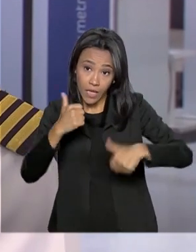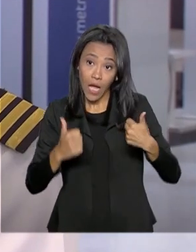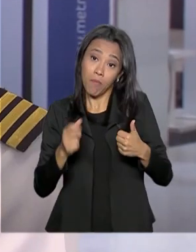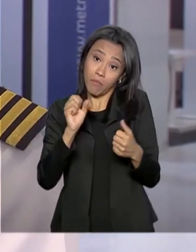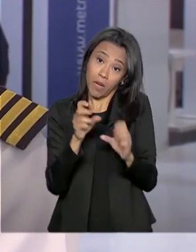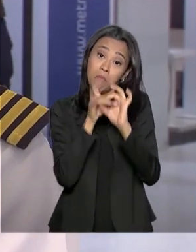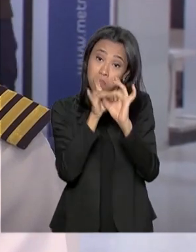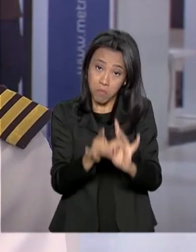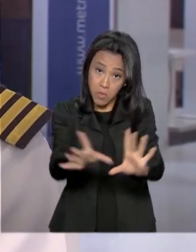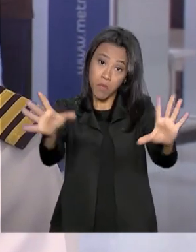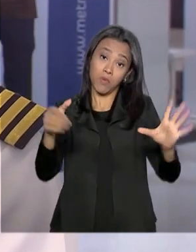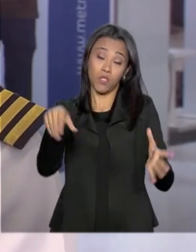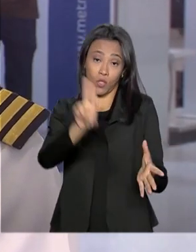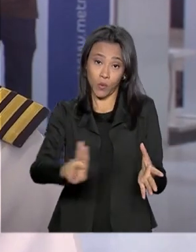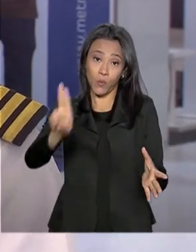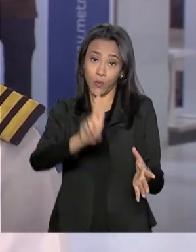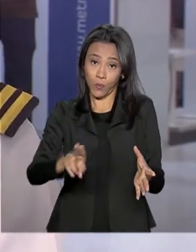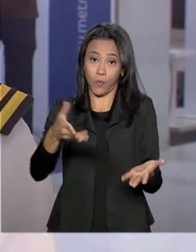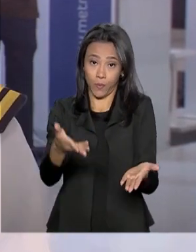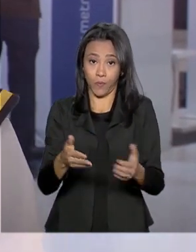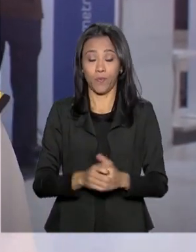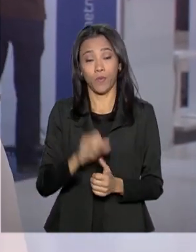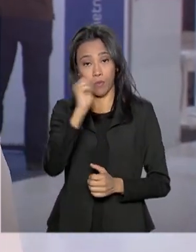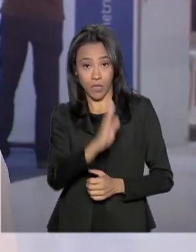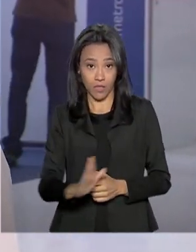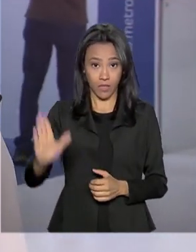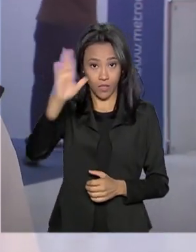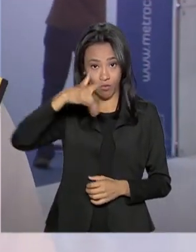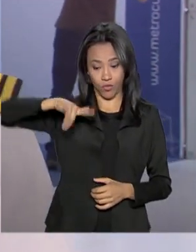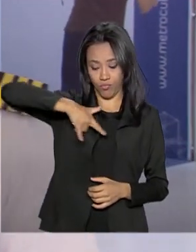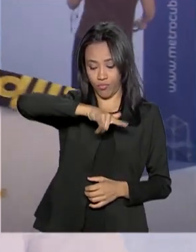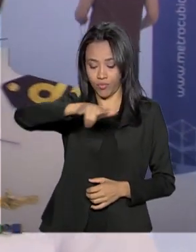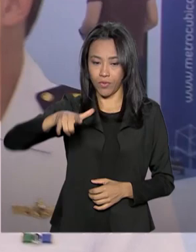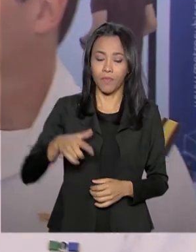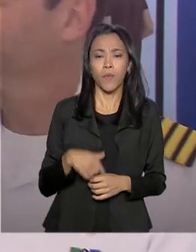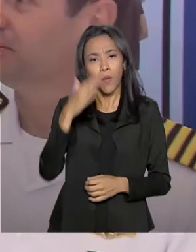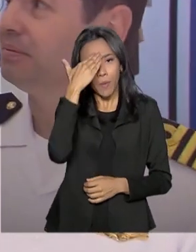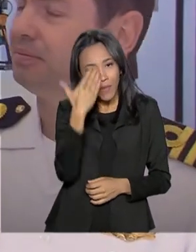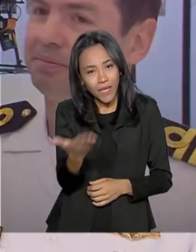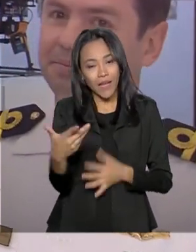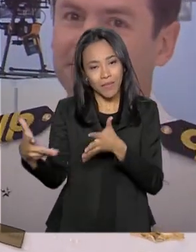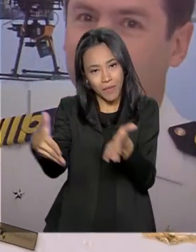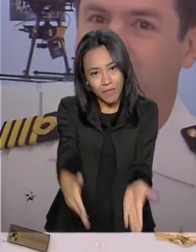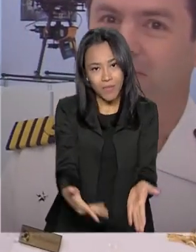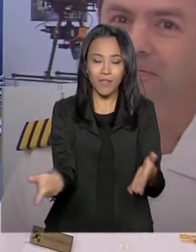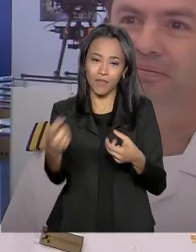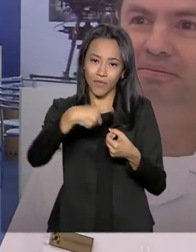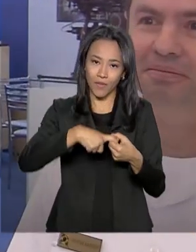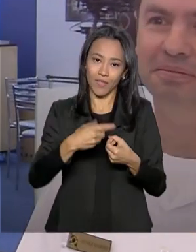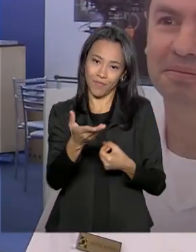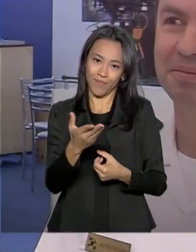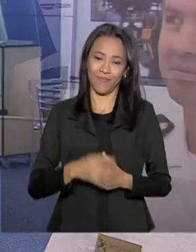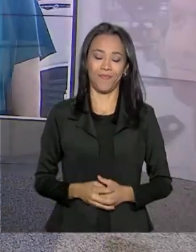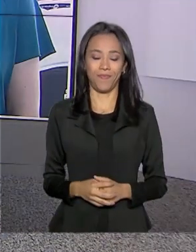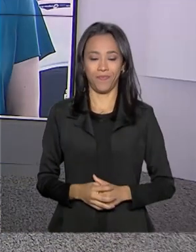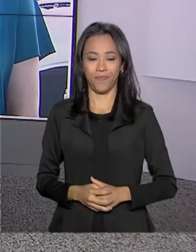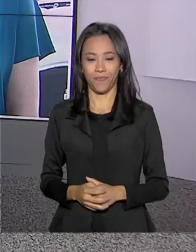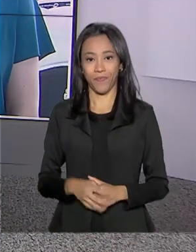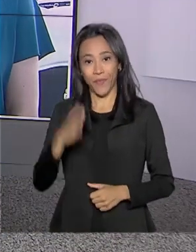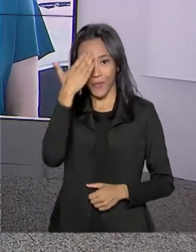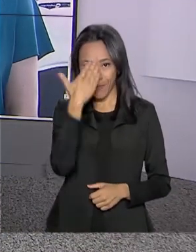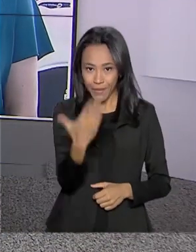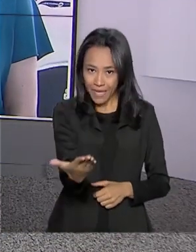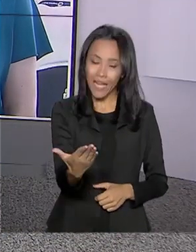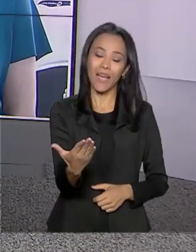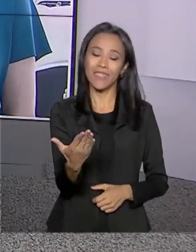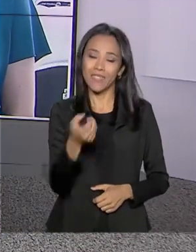autorizado o aerolevantamento no território nacional. Muito obrigado pela sua participação aqui no Brasil em Dia. Voltamos com você no estúdio, Mara. Obrigada